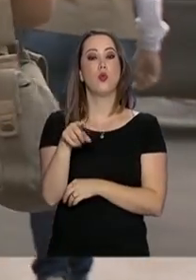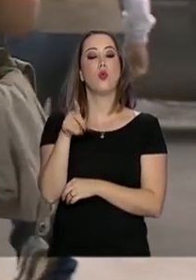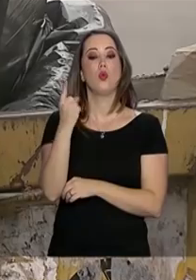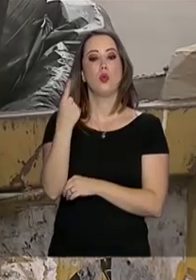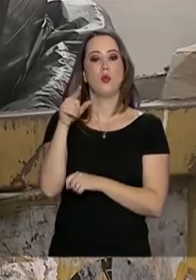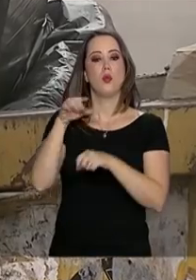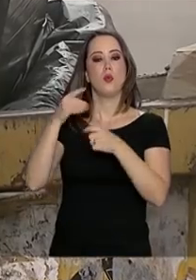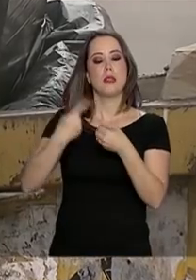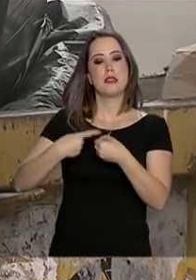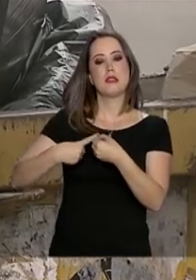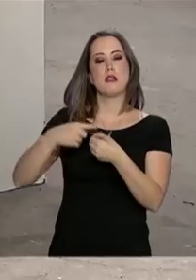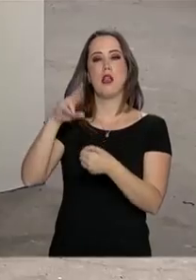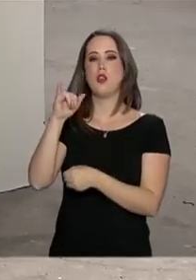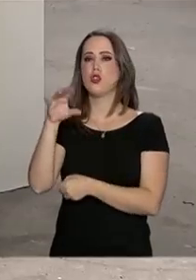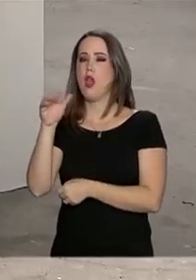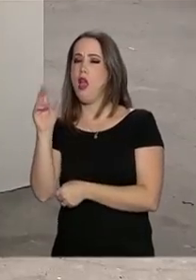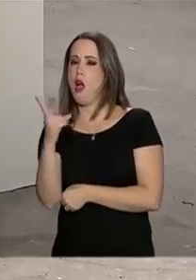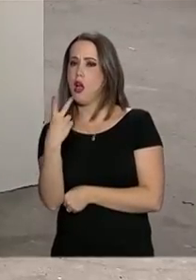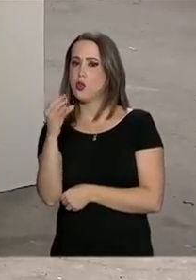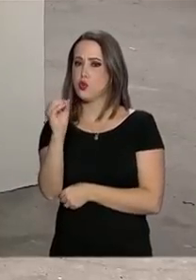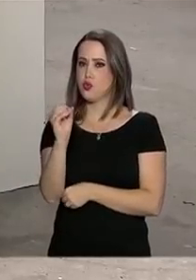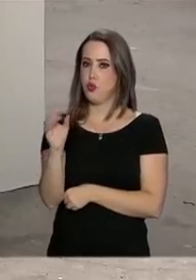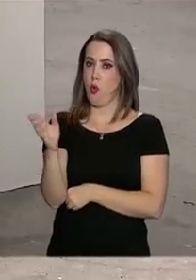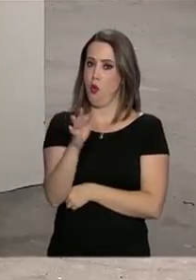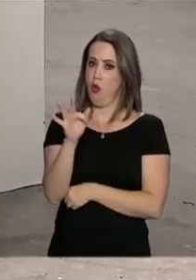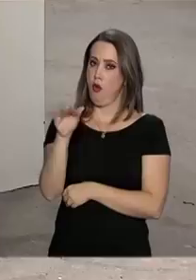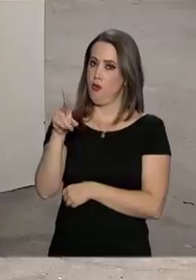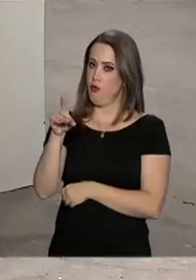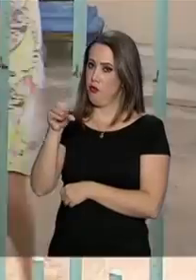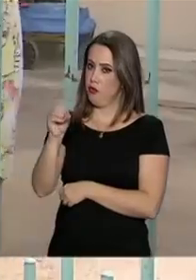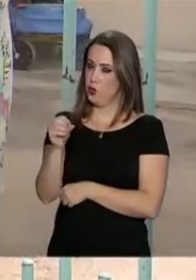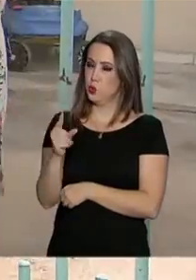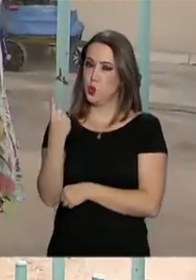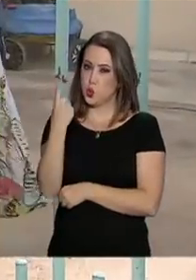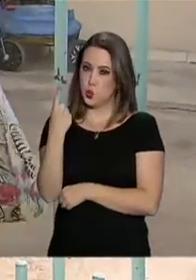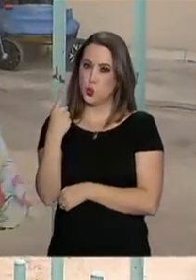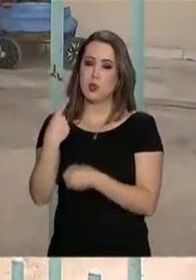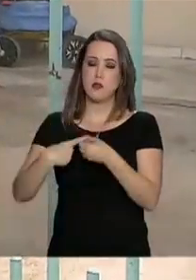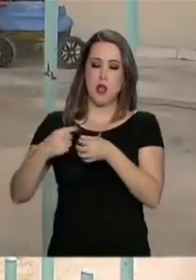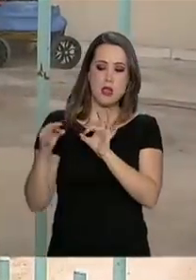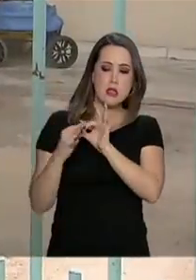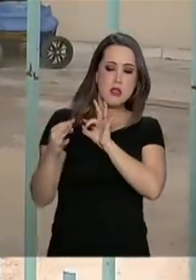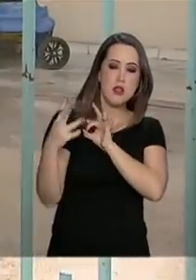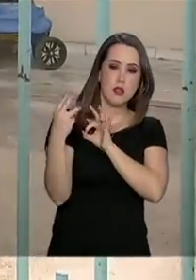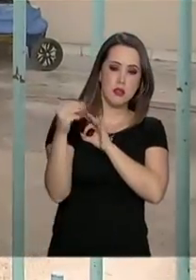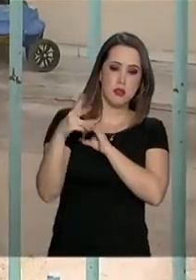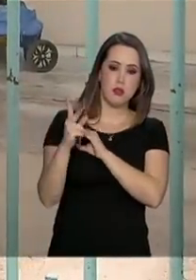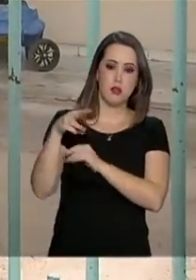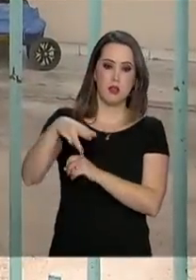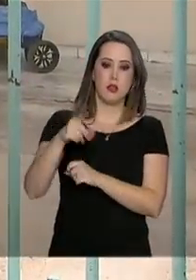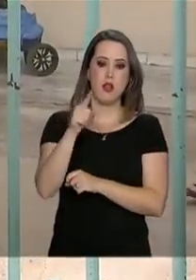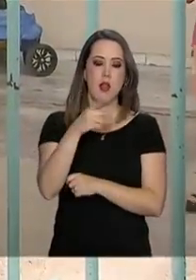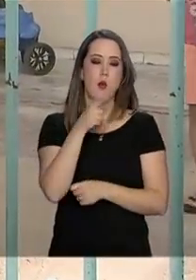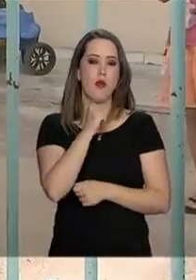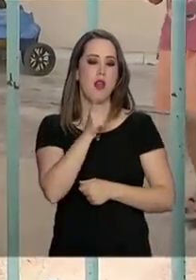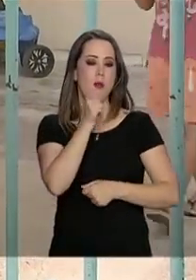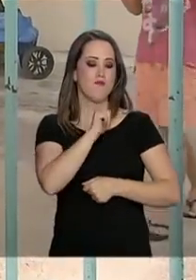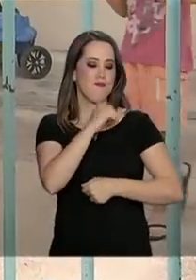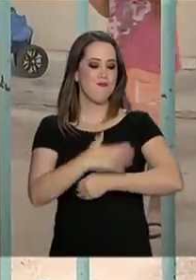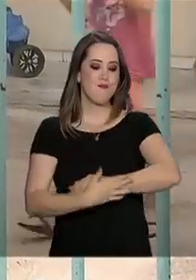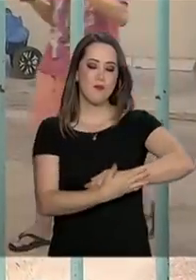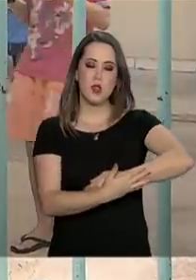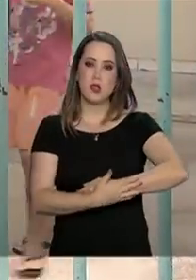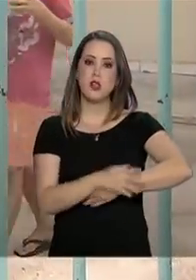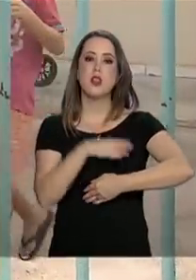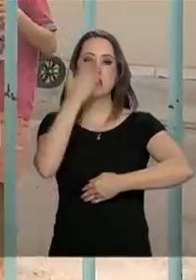Fundo 1, cidade que fica a 20 quilômetros do centro de Brasília. Essa moradora acaba de ter um bebê e sabe